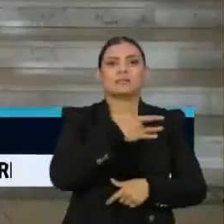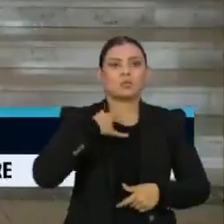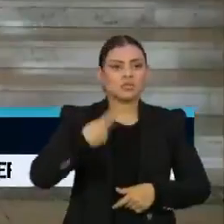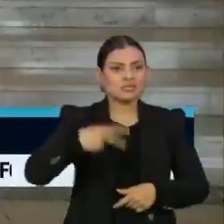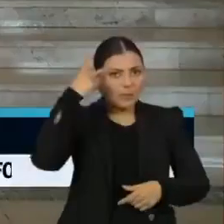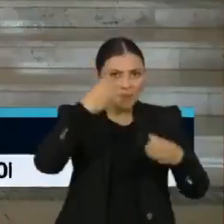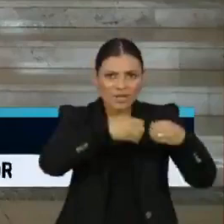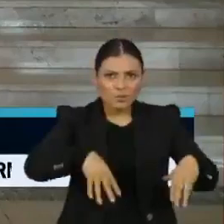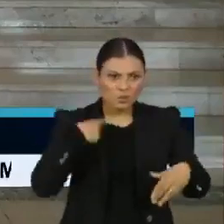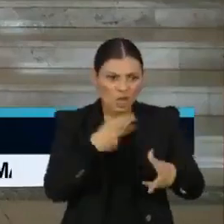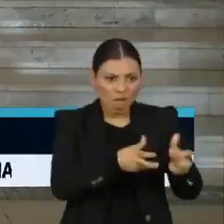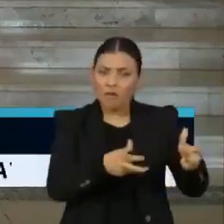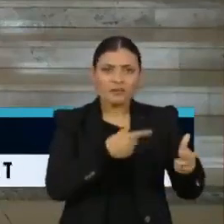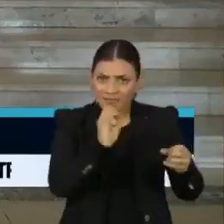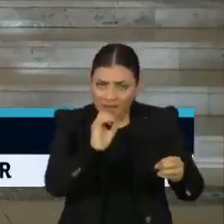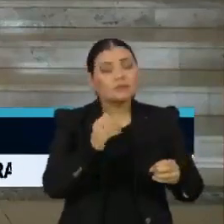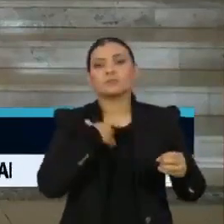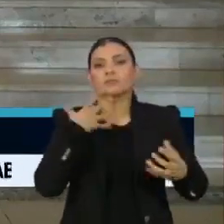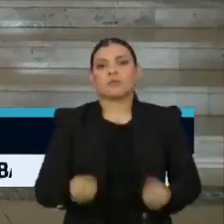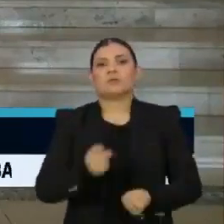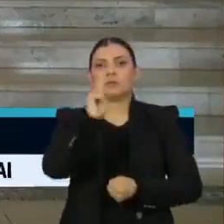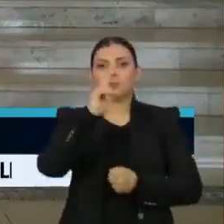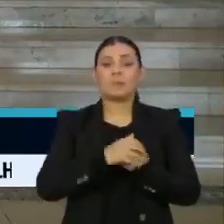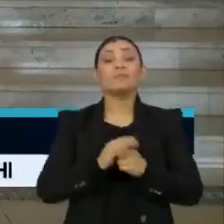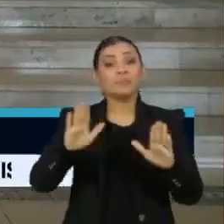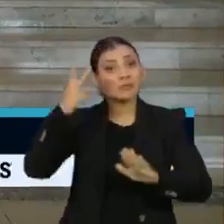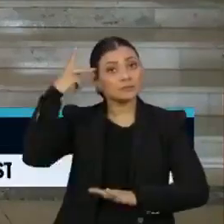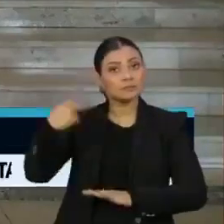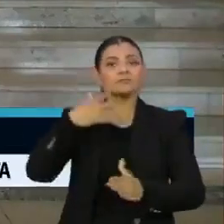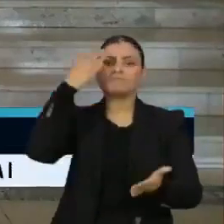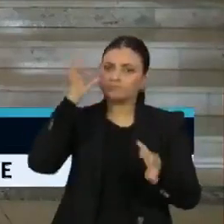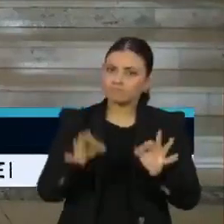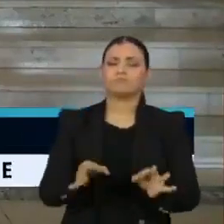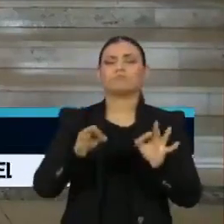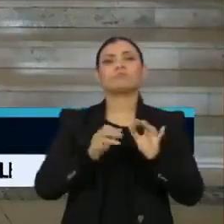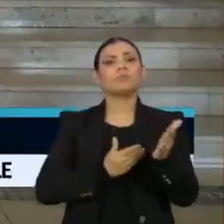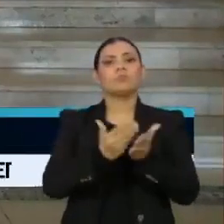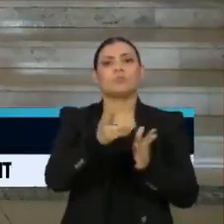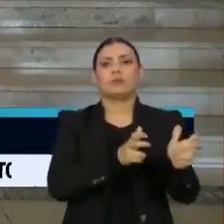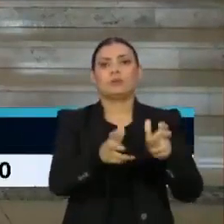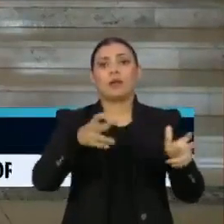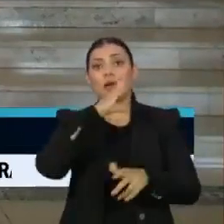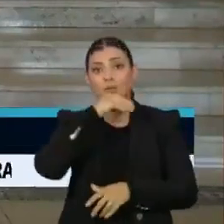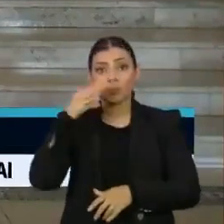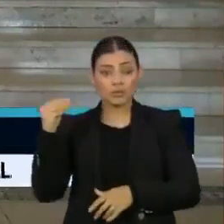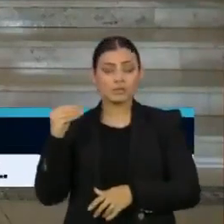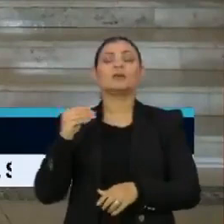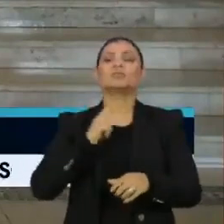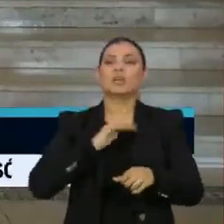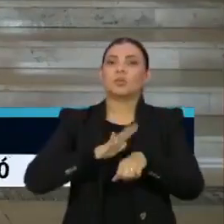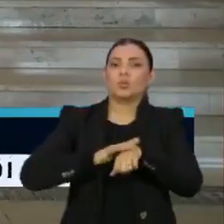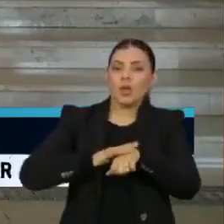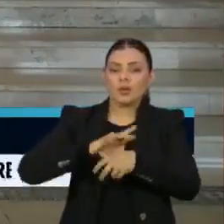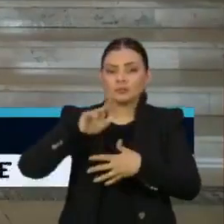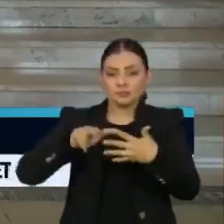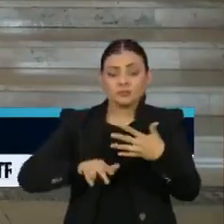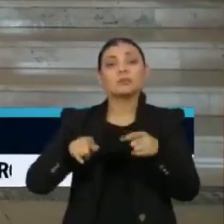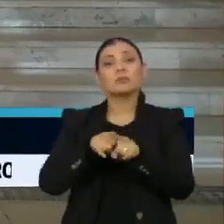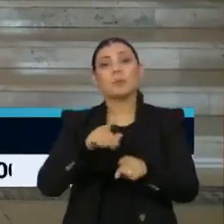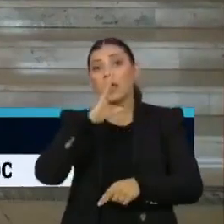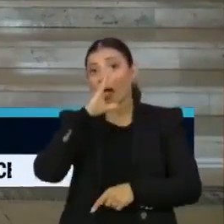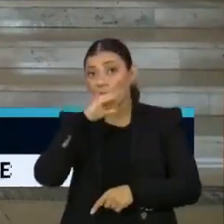permitir. Mesmo assim, São Paulo confirma o início da imunização de adolescentes com comorbidades e também